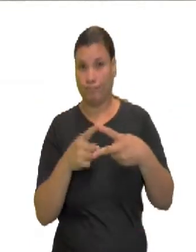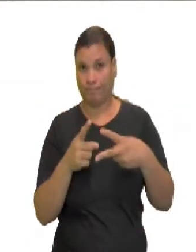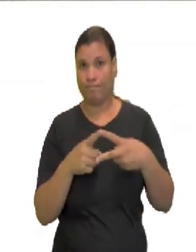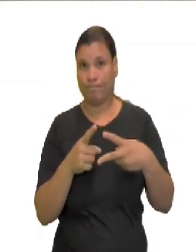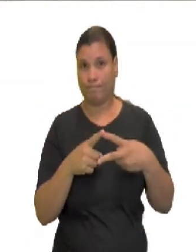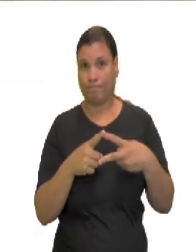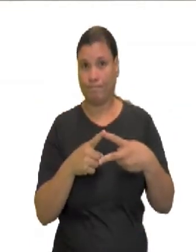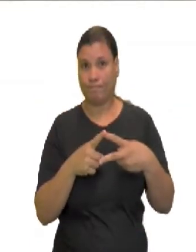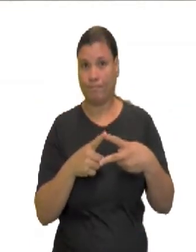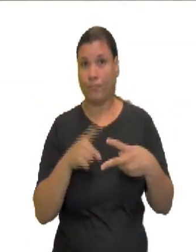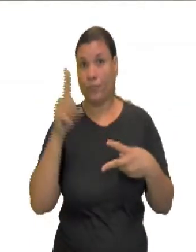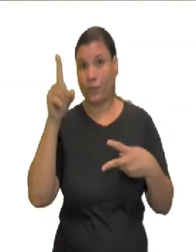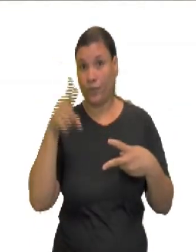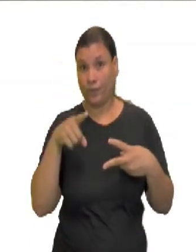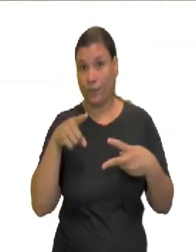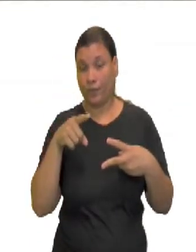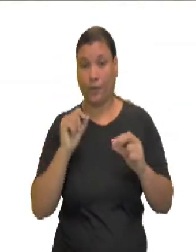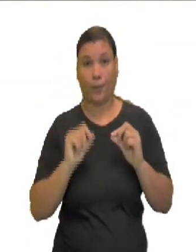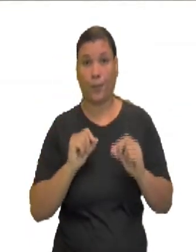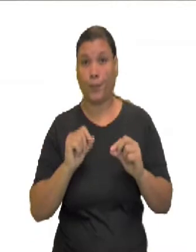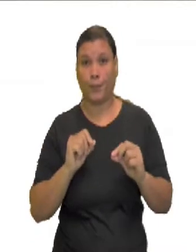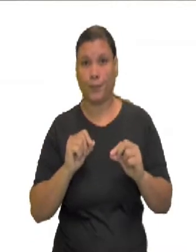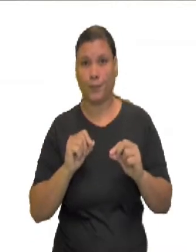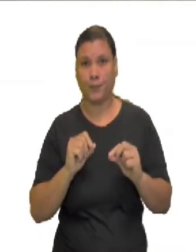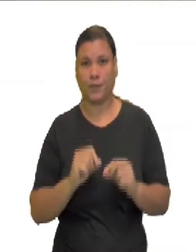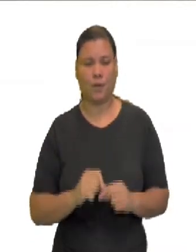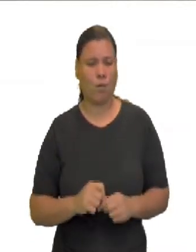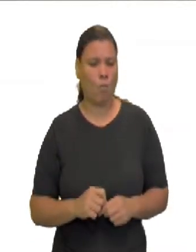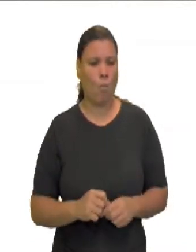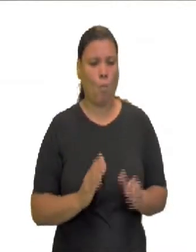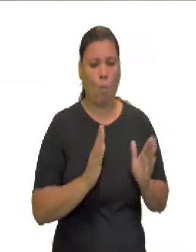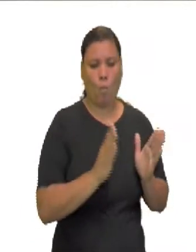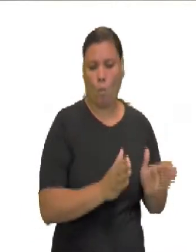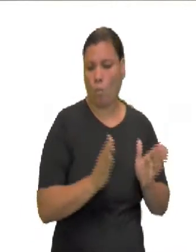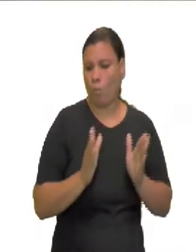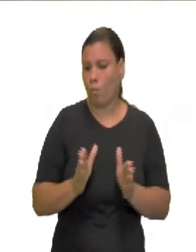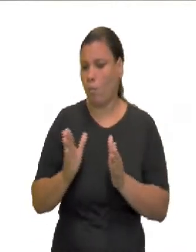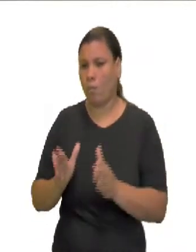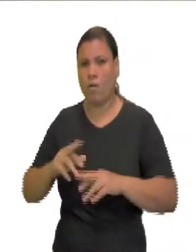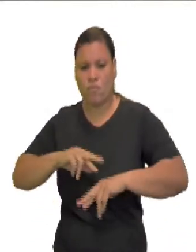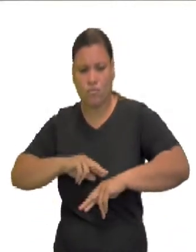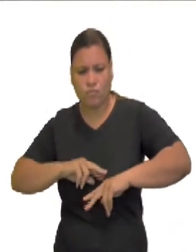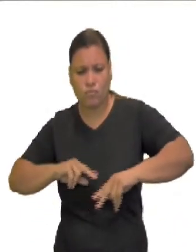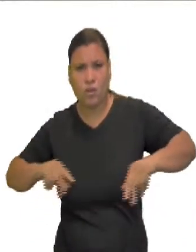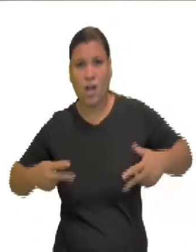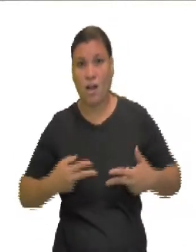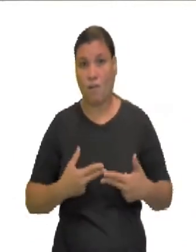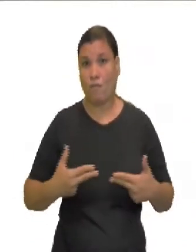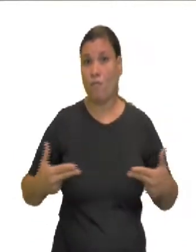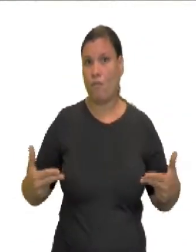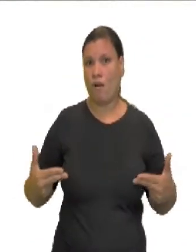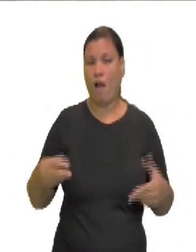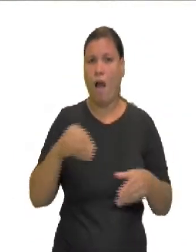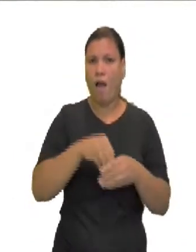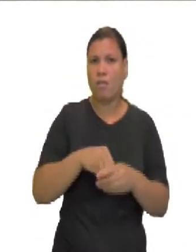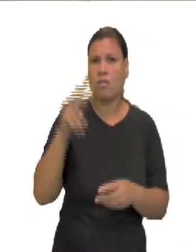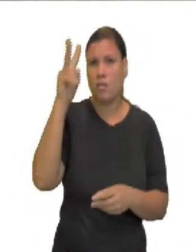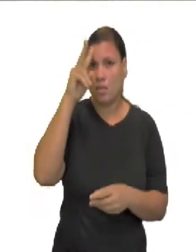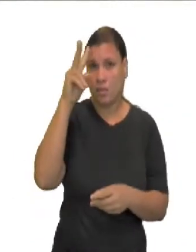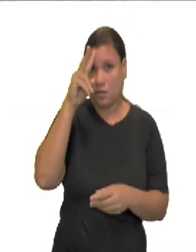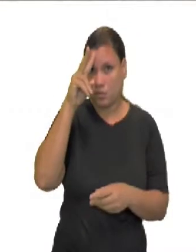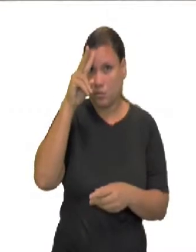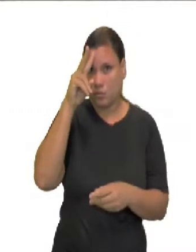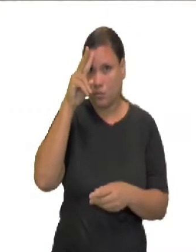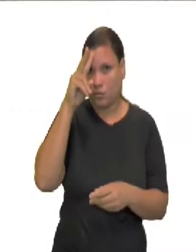centralizador de diversos momentos na história. Um deles é o das grandes navegações.